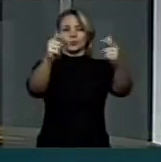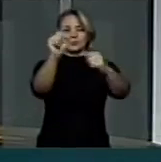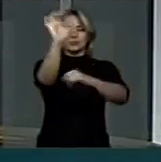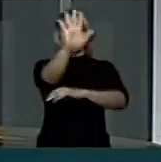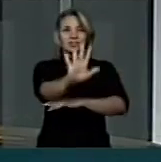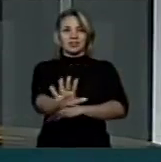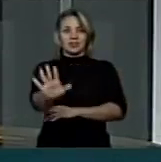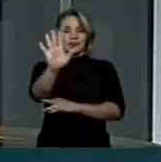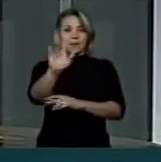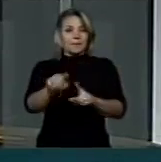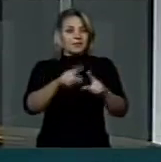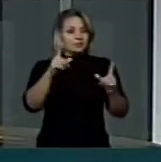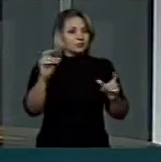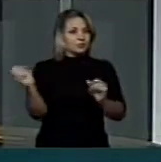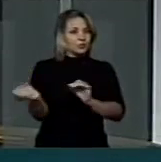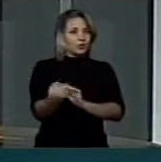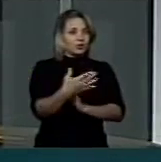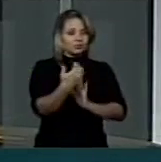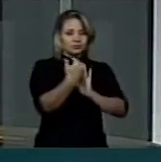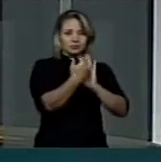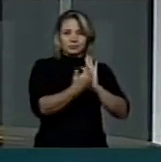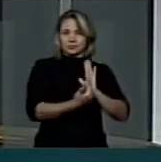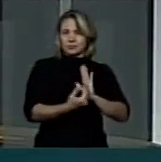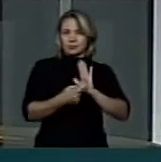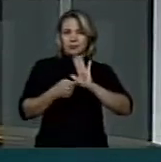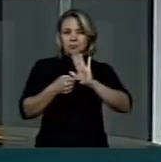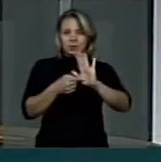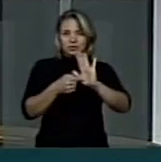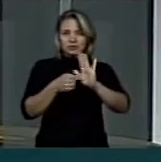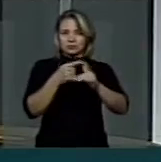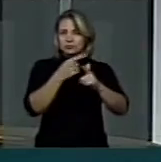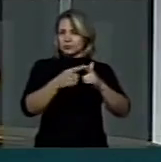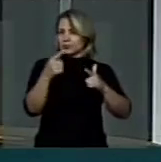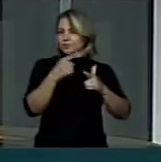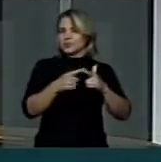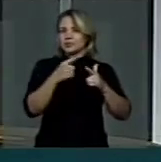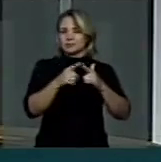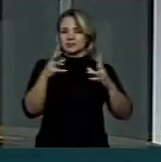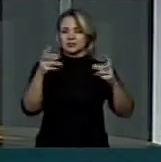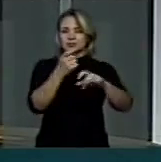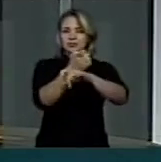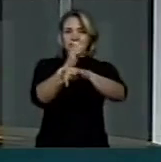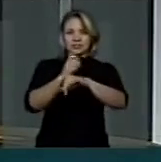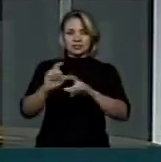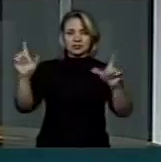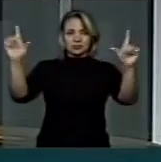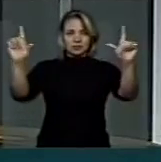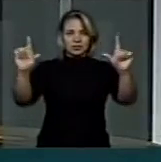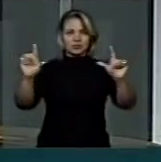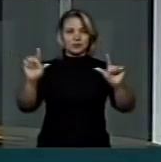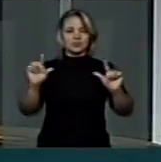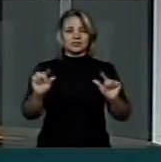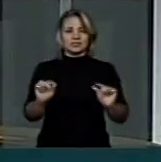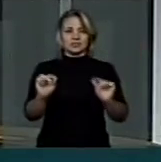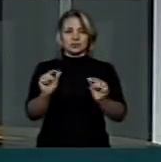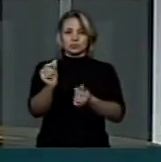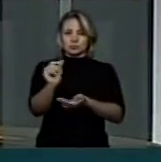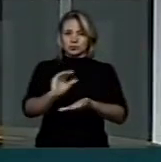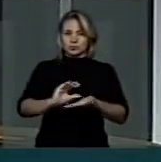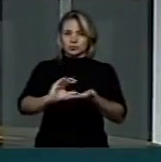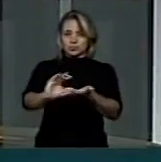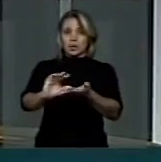esses novos critérios, eles não venham trazer prejuízo para os Estados, reduzindo a sua receita,